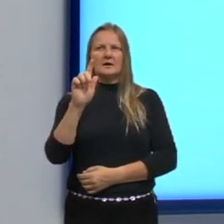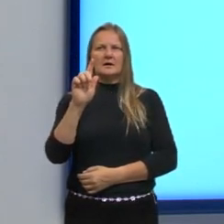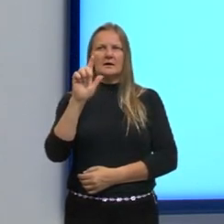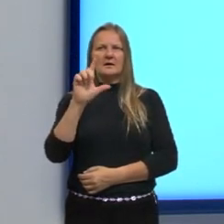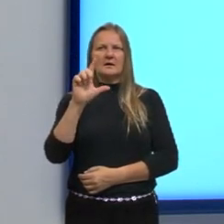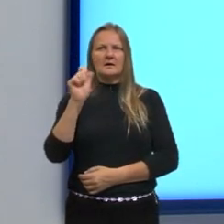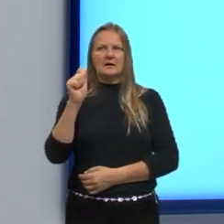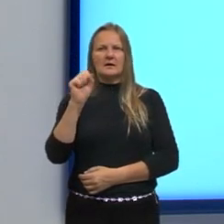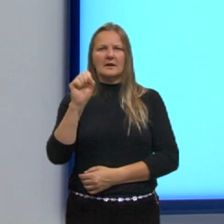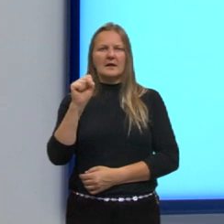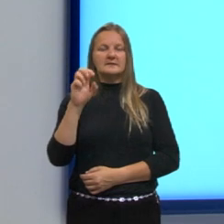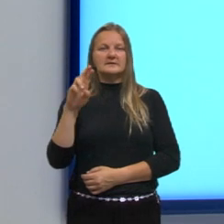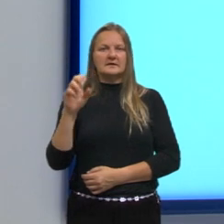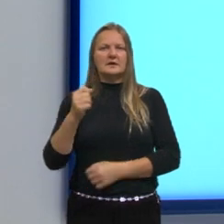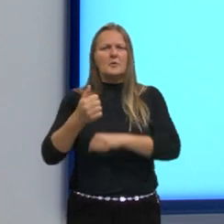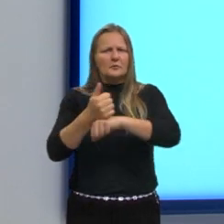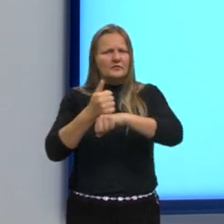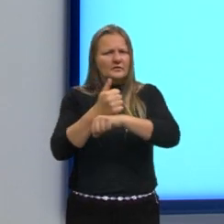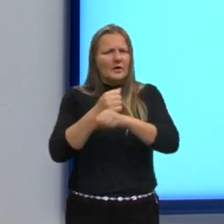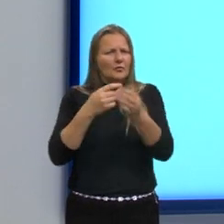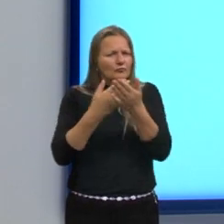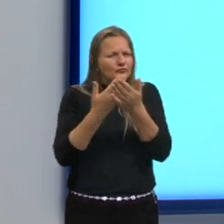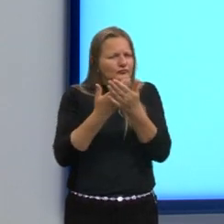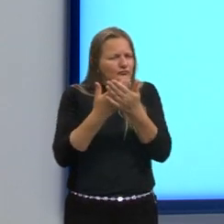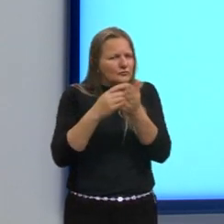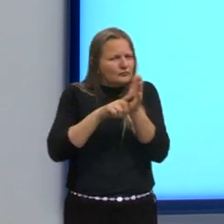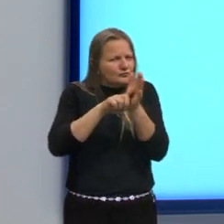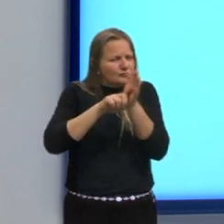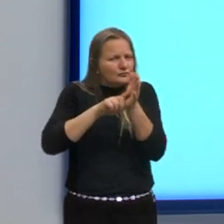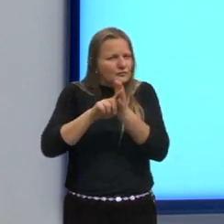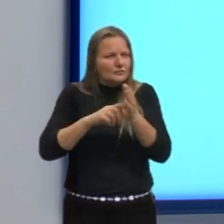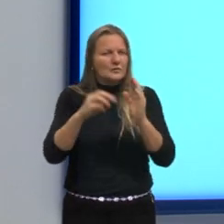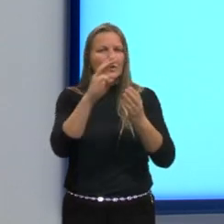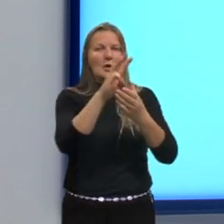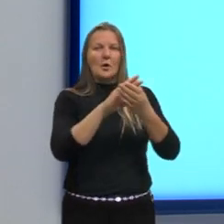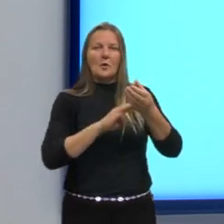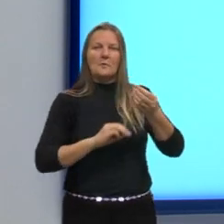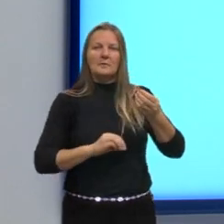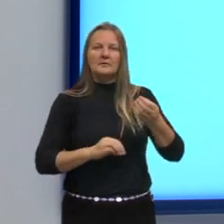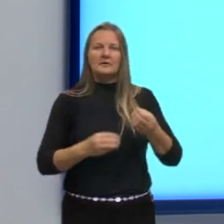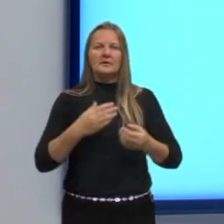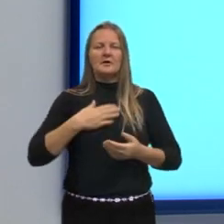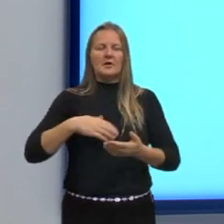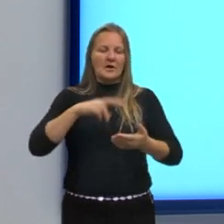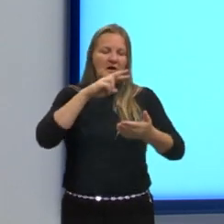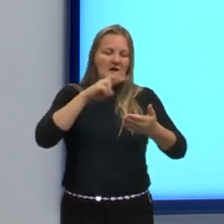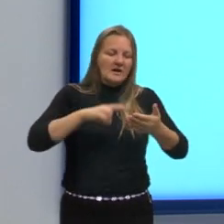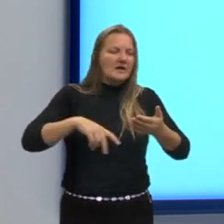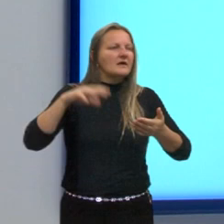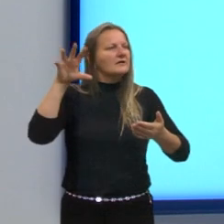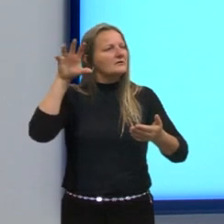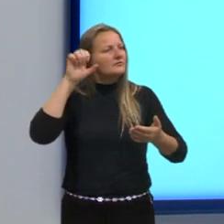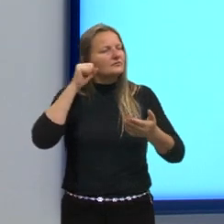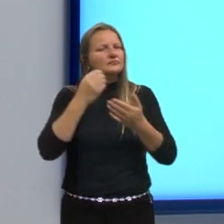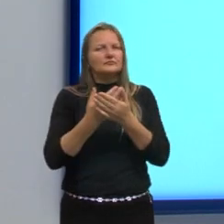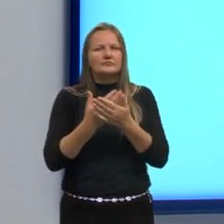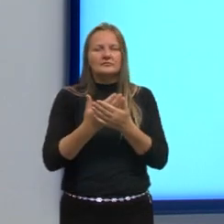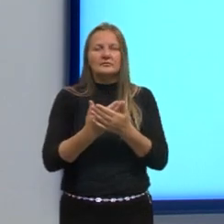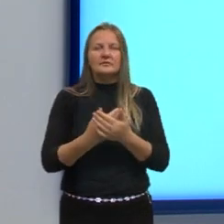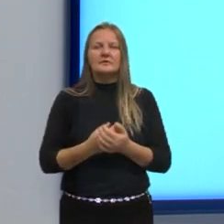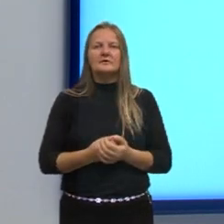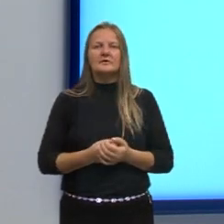informações. Para ele, metodologias passivas, como ler e escutar, trazem